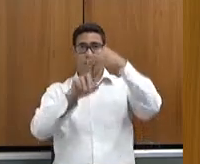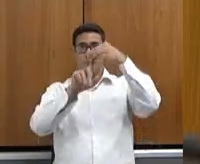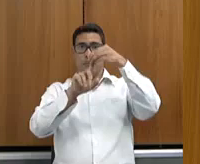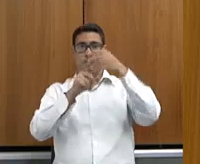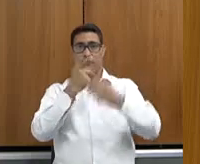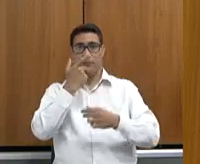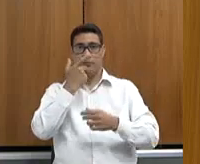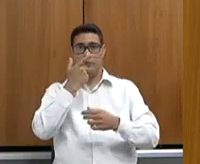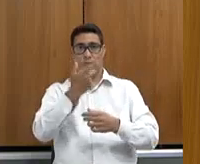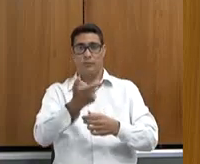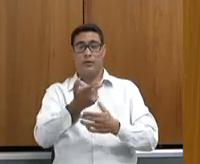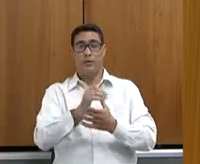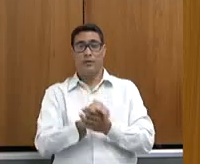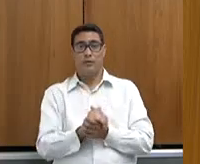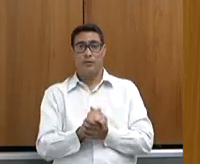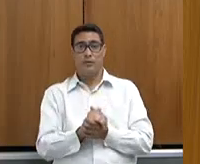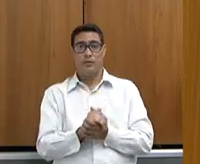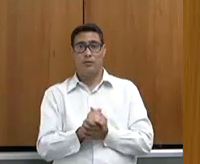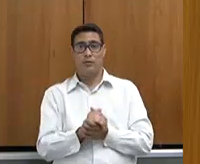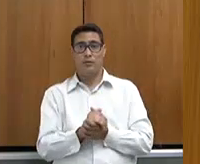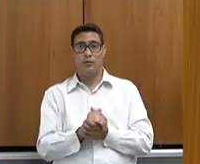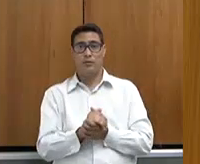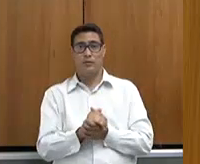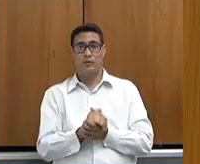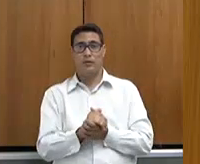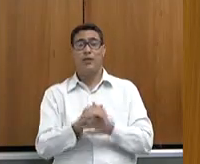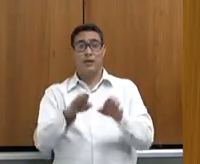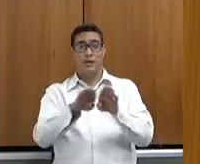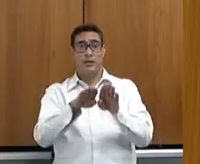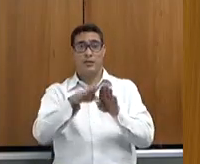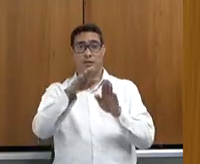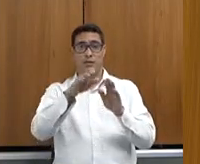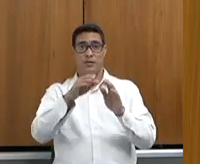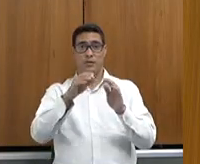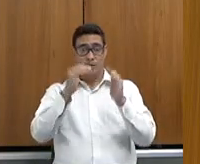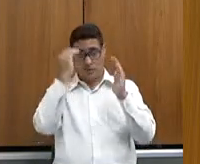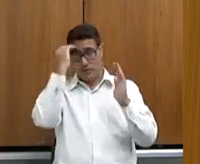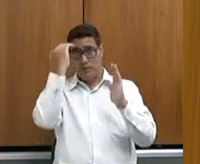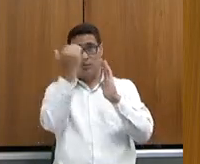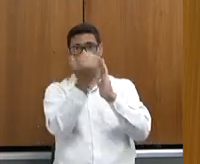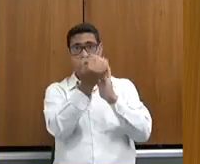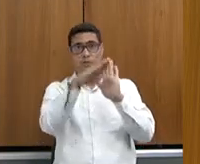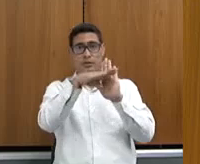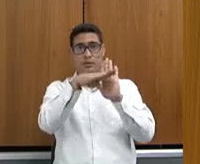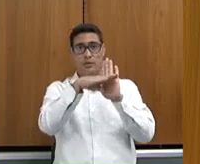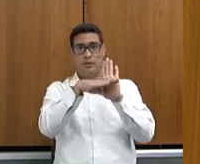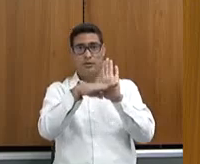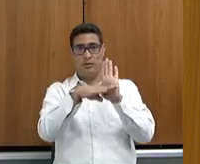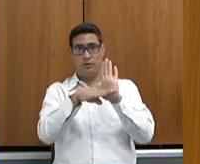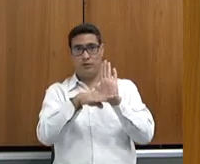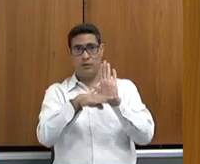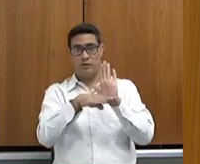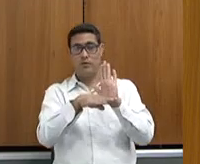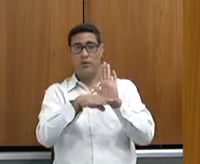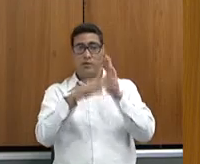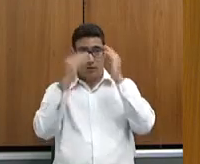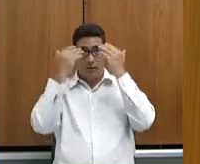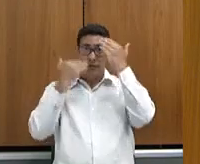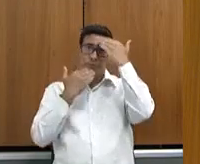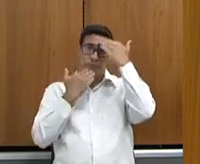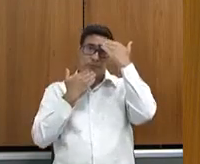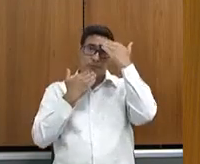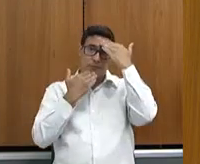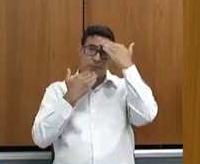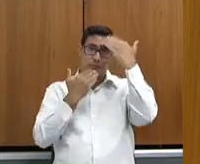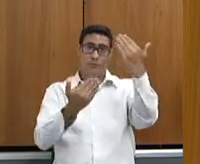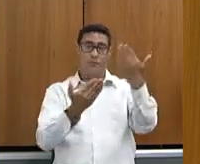Vamos passar, então, porque nós estamos seguindo o critério regimental. Não, vamos, obrigado, viu, coronel Henrique,